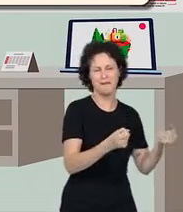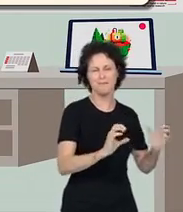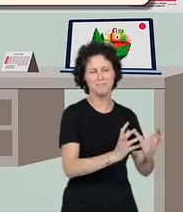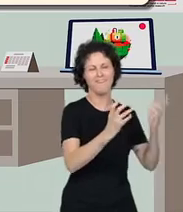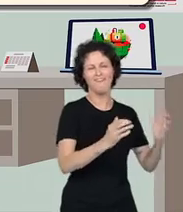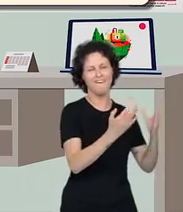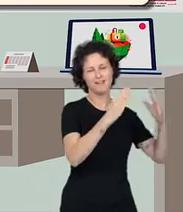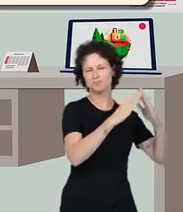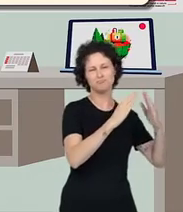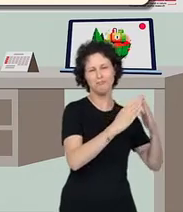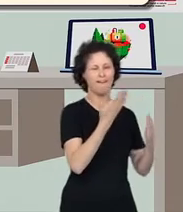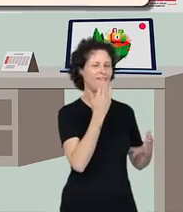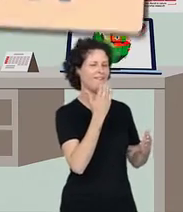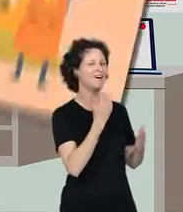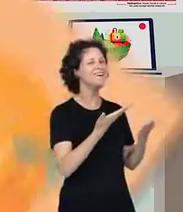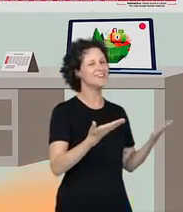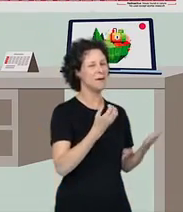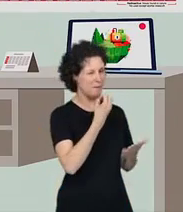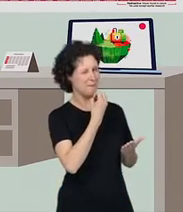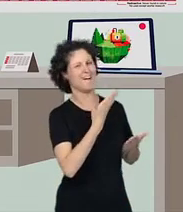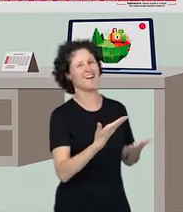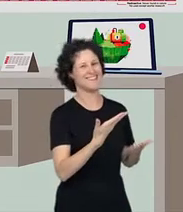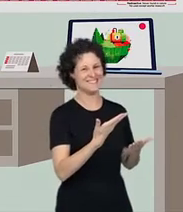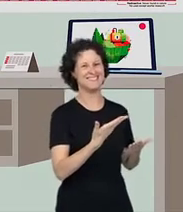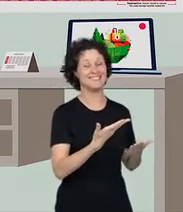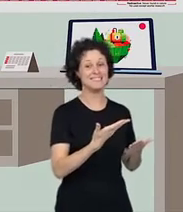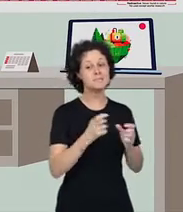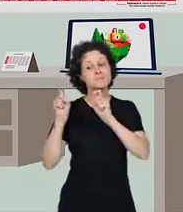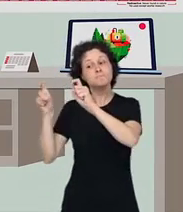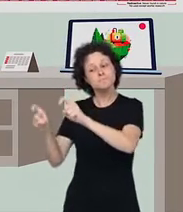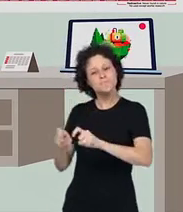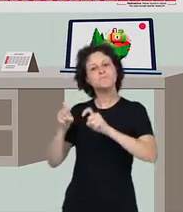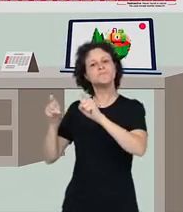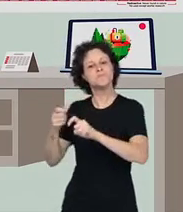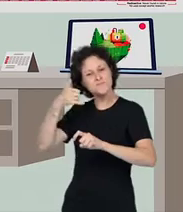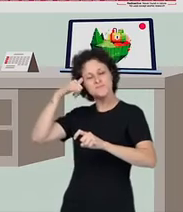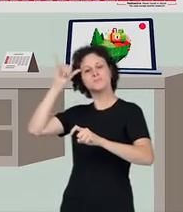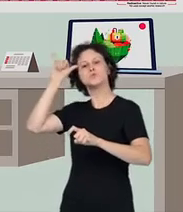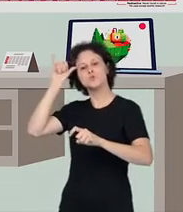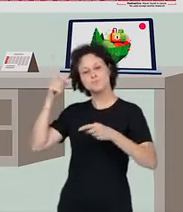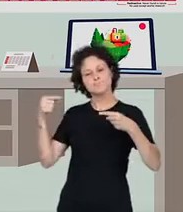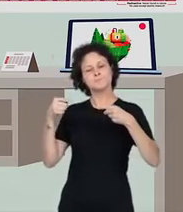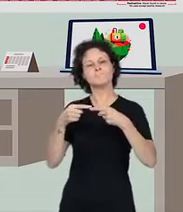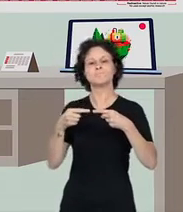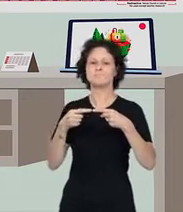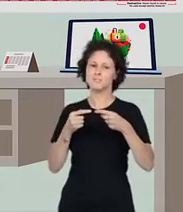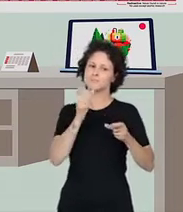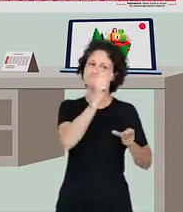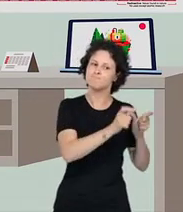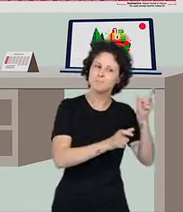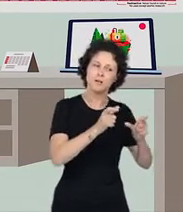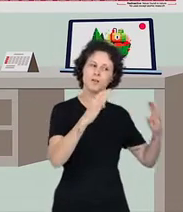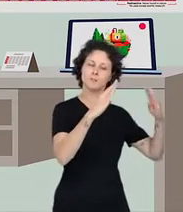salada que acompanha o churrasco? Muito bom, não é? Então, muitas vezes a pecuária está associada com a agricultura, que